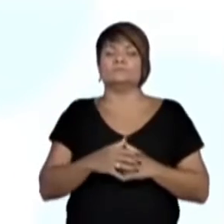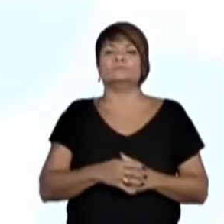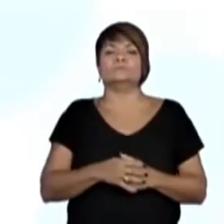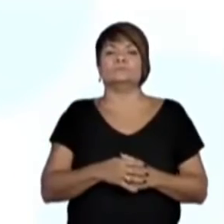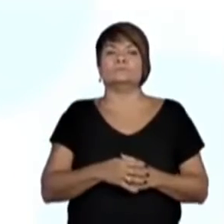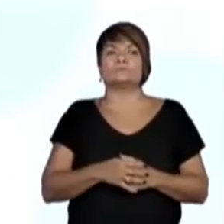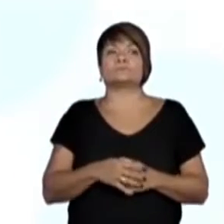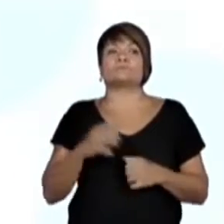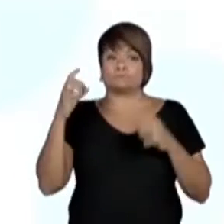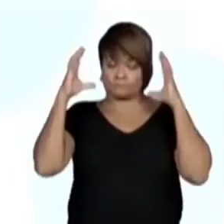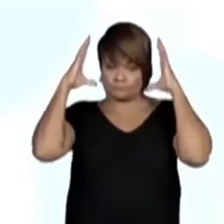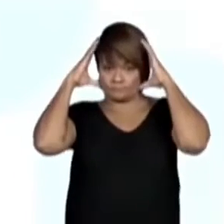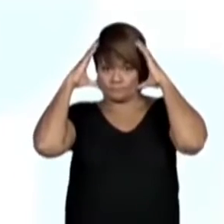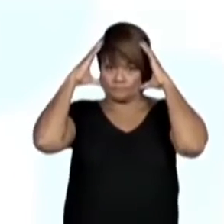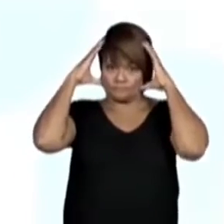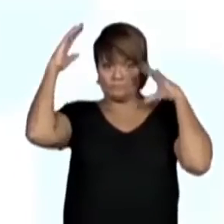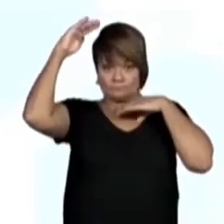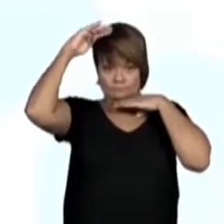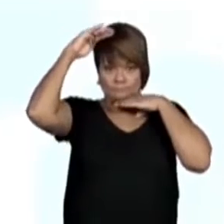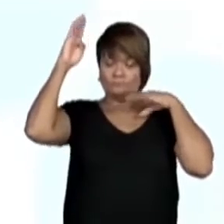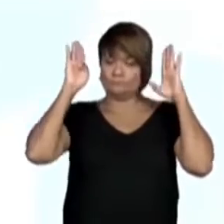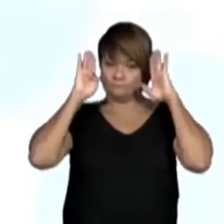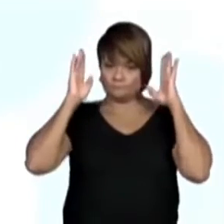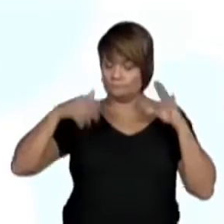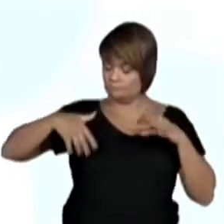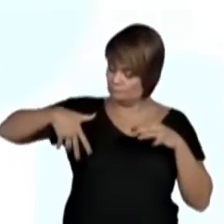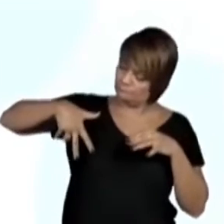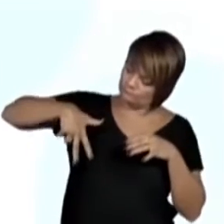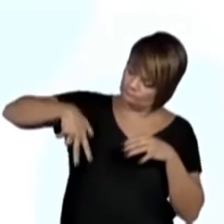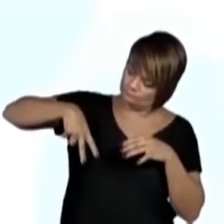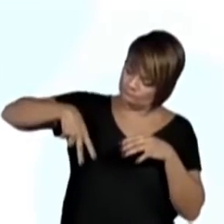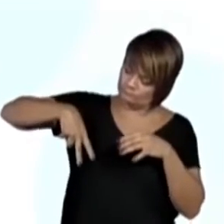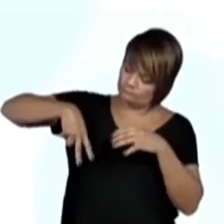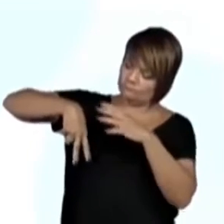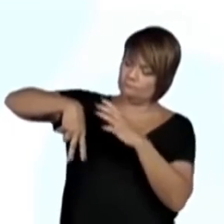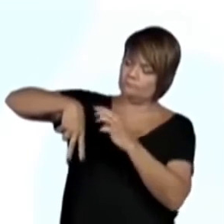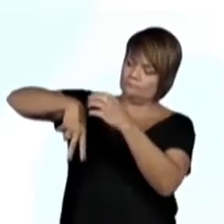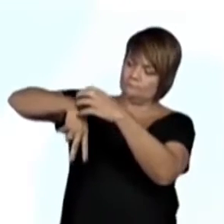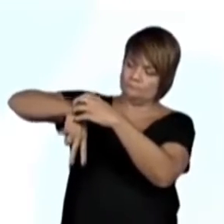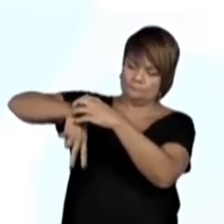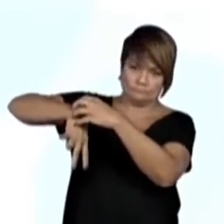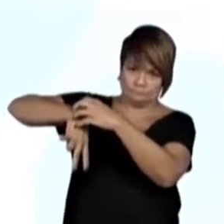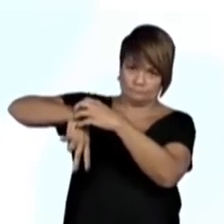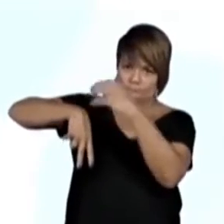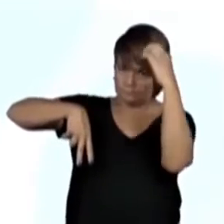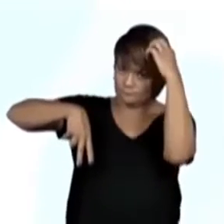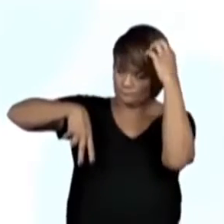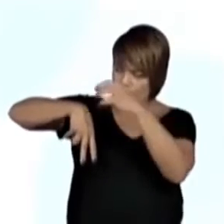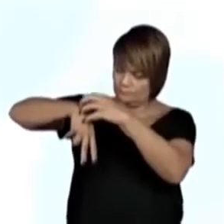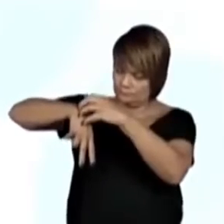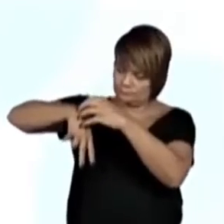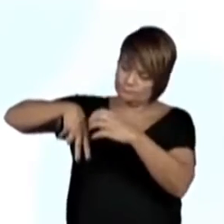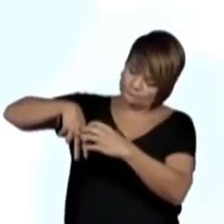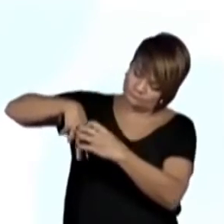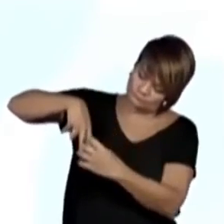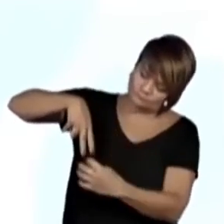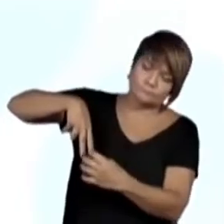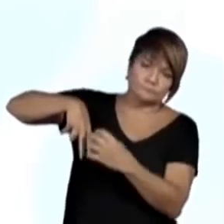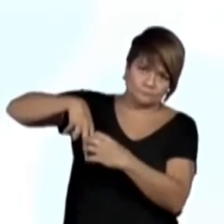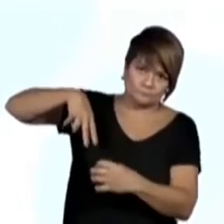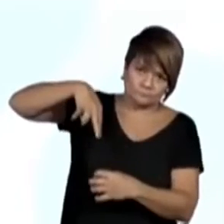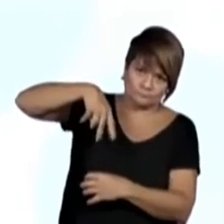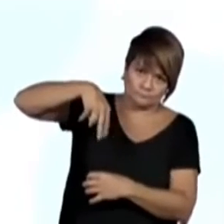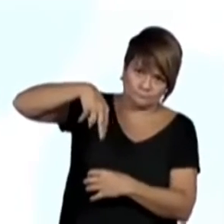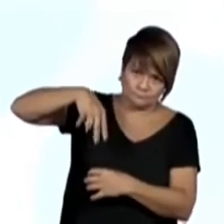Esta será a cabeça e as pernas da boneca. Com a tira menor, são